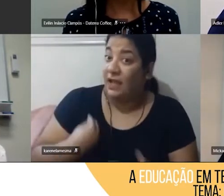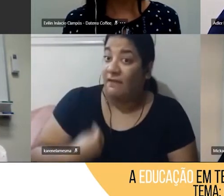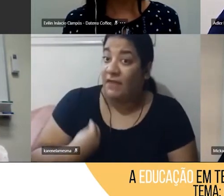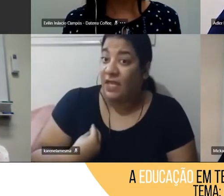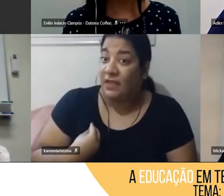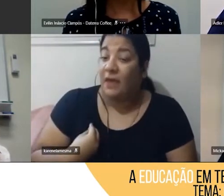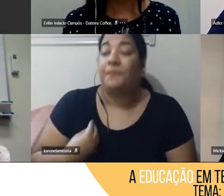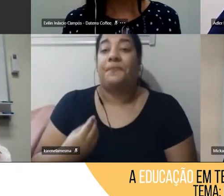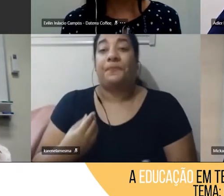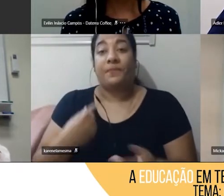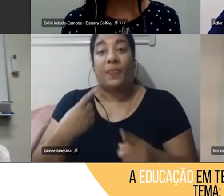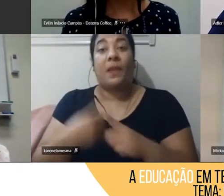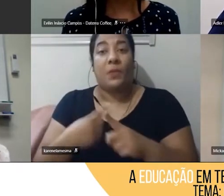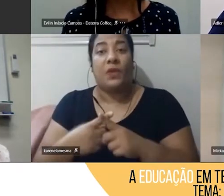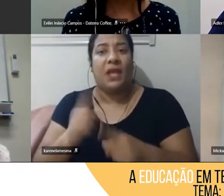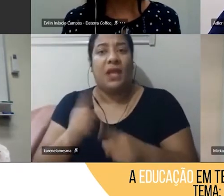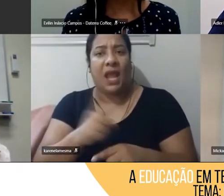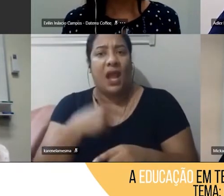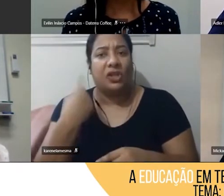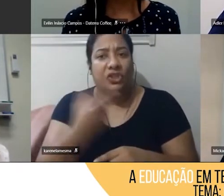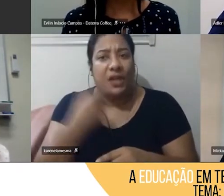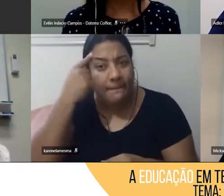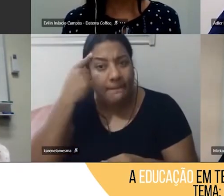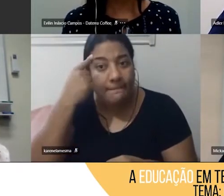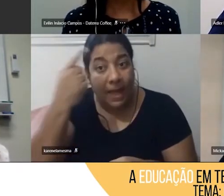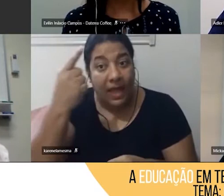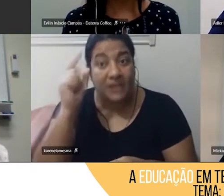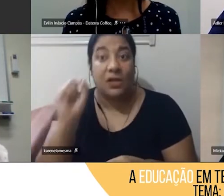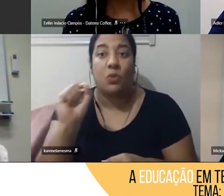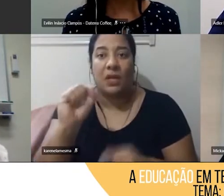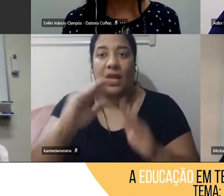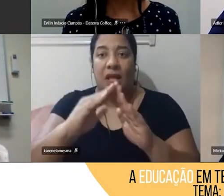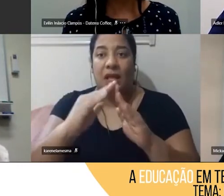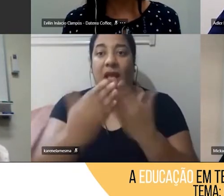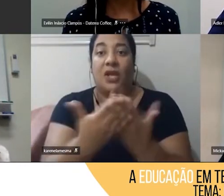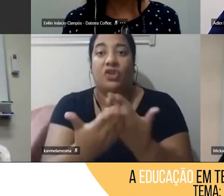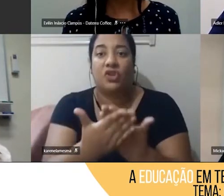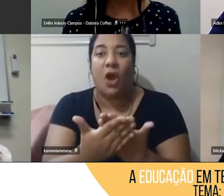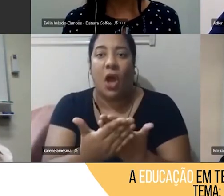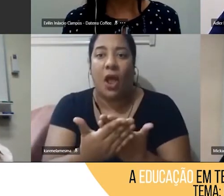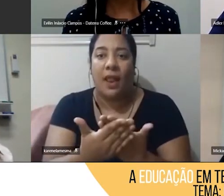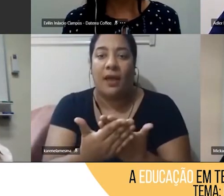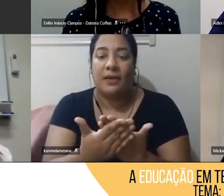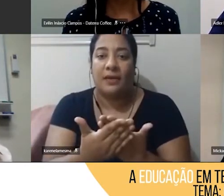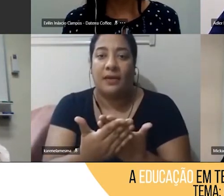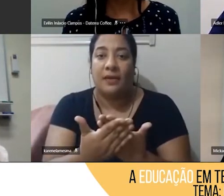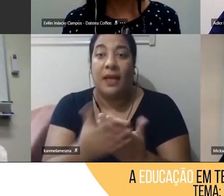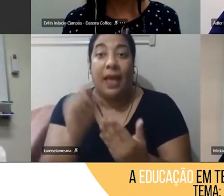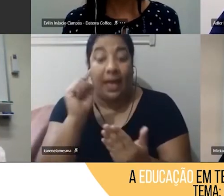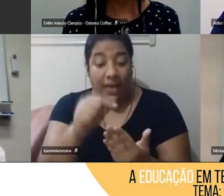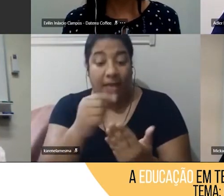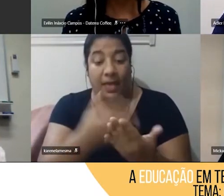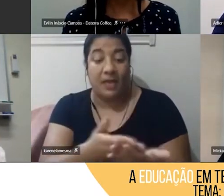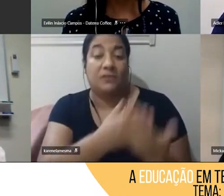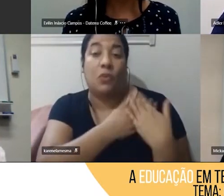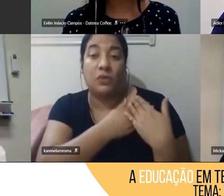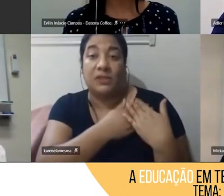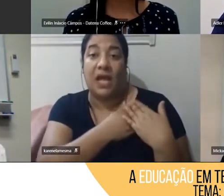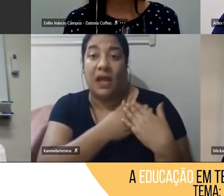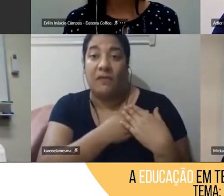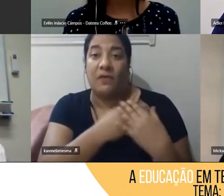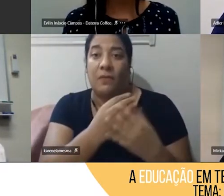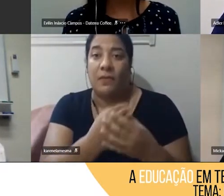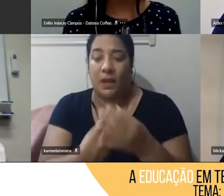também está pensando que a escola é responsável pela formação social